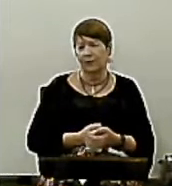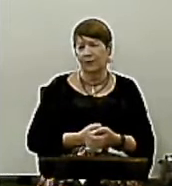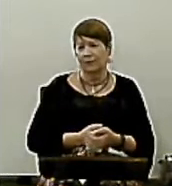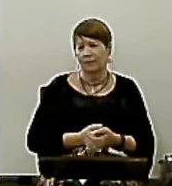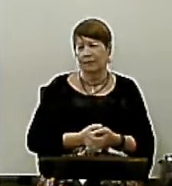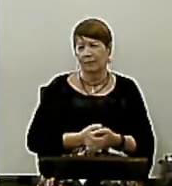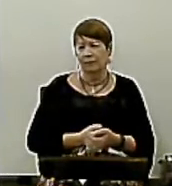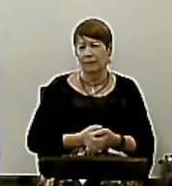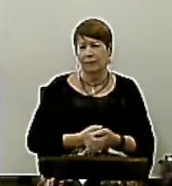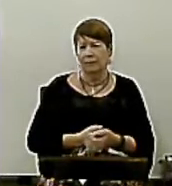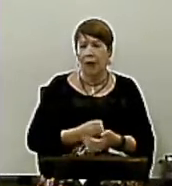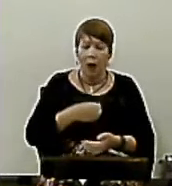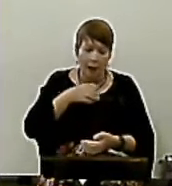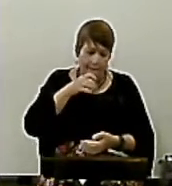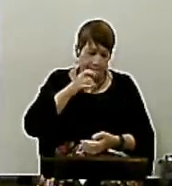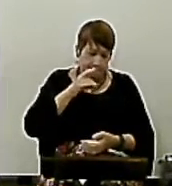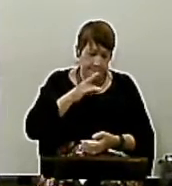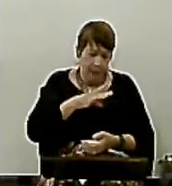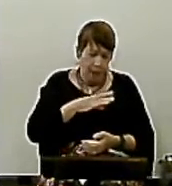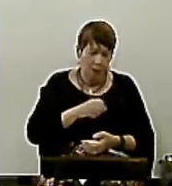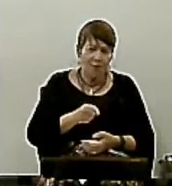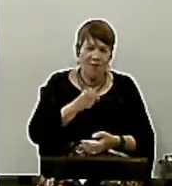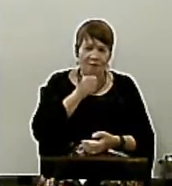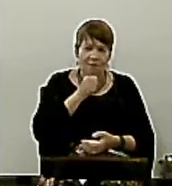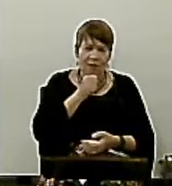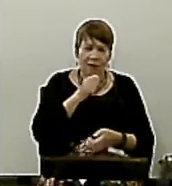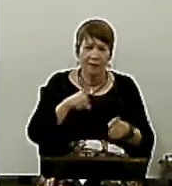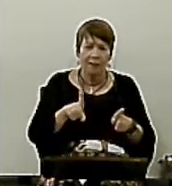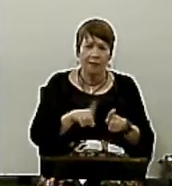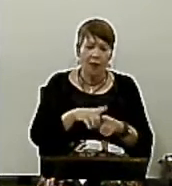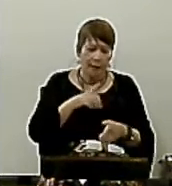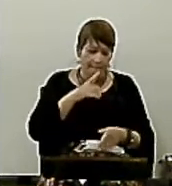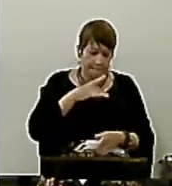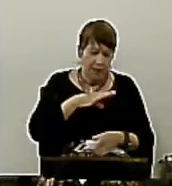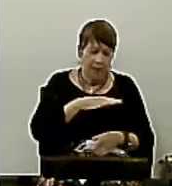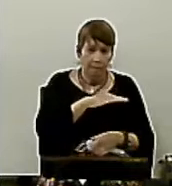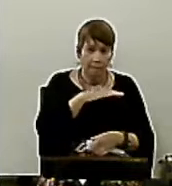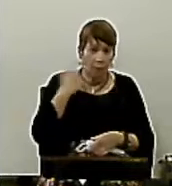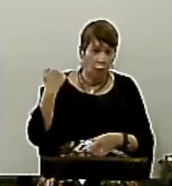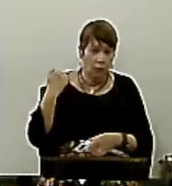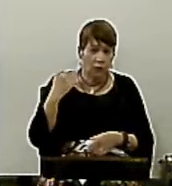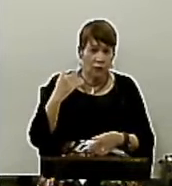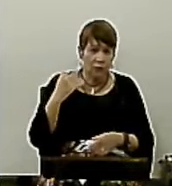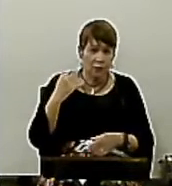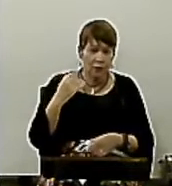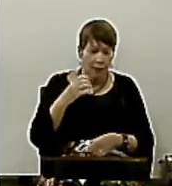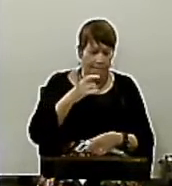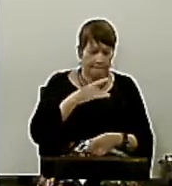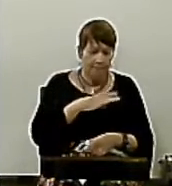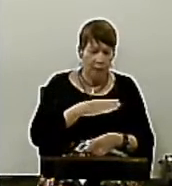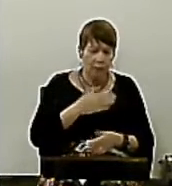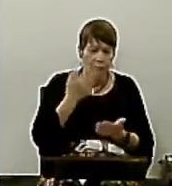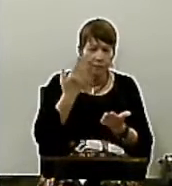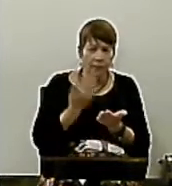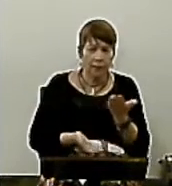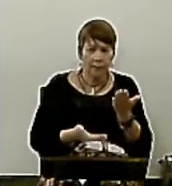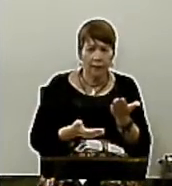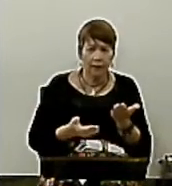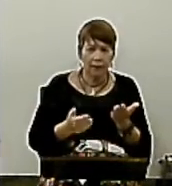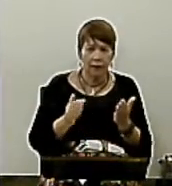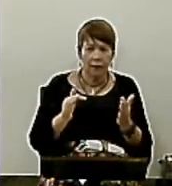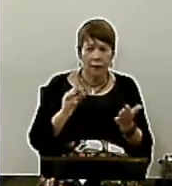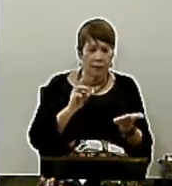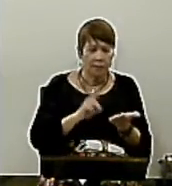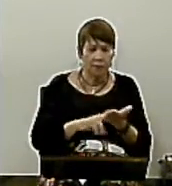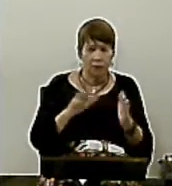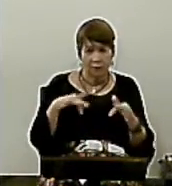medo da velhice Medo da morte Medo do luto Medo de ter de enfrentar